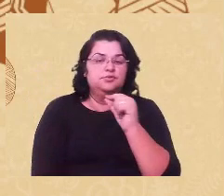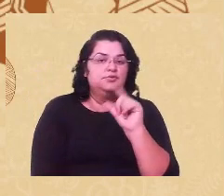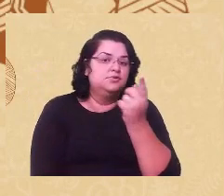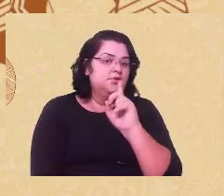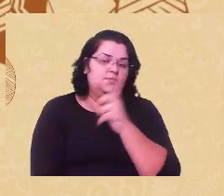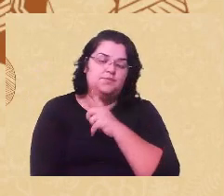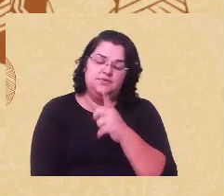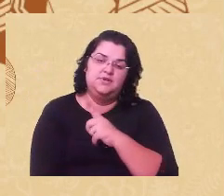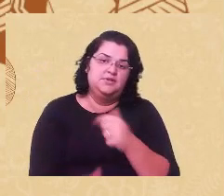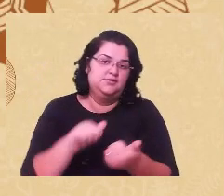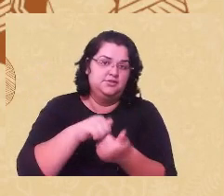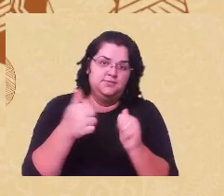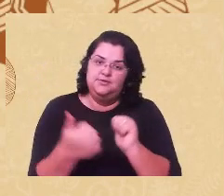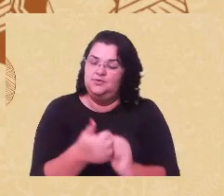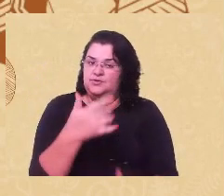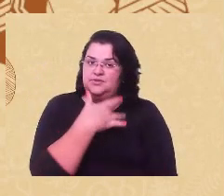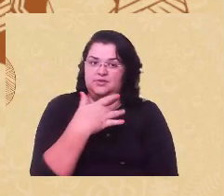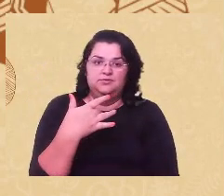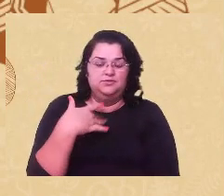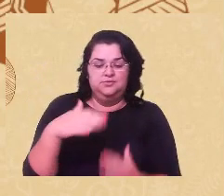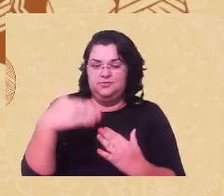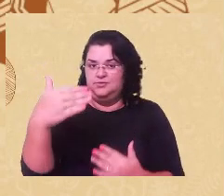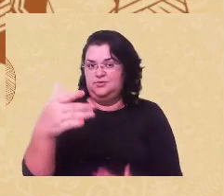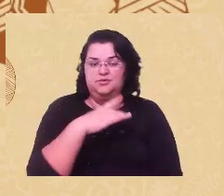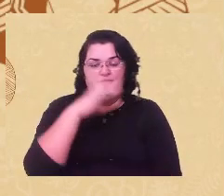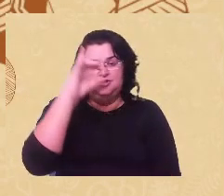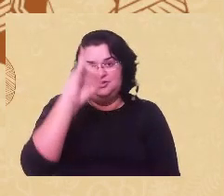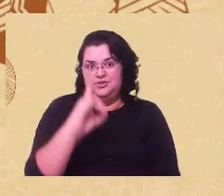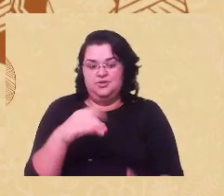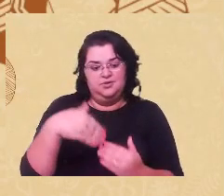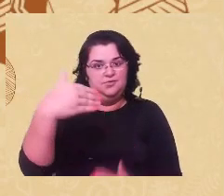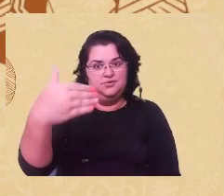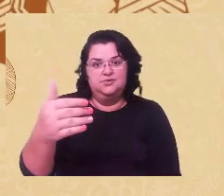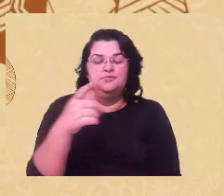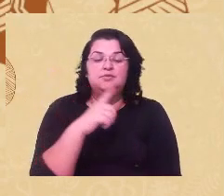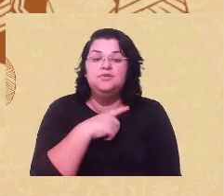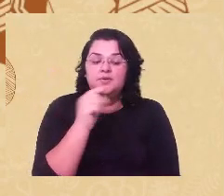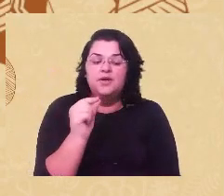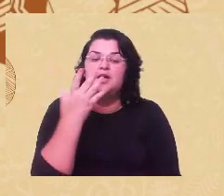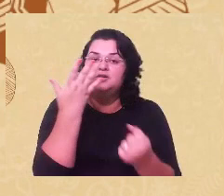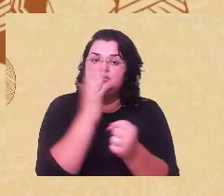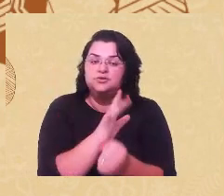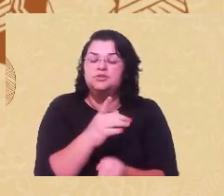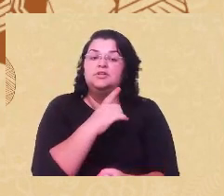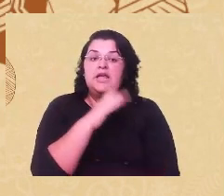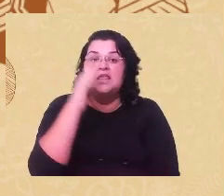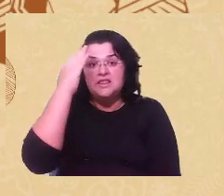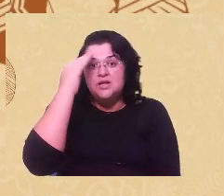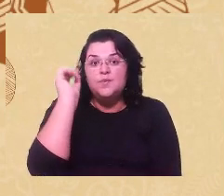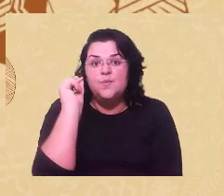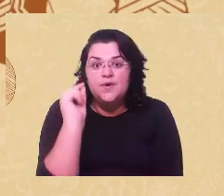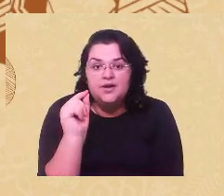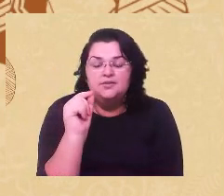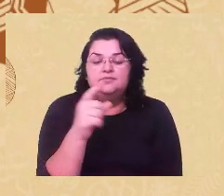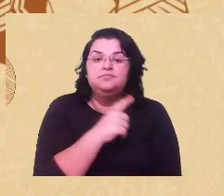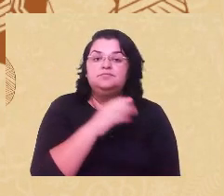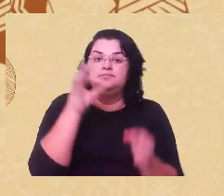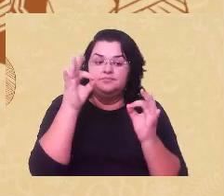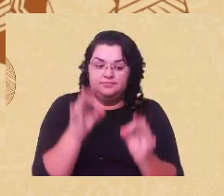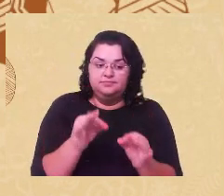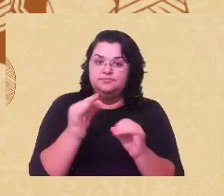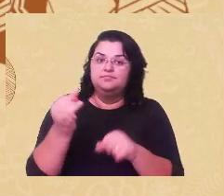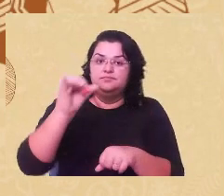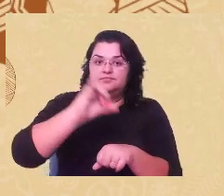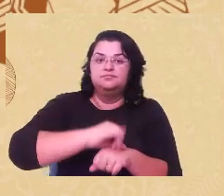substituir saúde reprodutiva nem direitos reprodutivos. Ele está aí para ajudar a gente a entender que efetivamente o campo do direito,